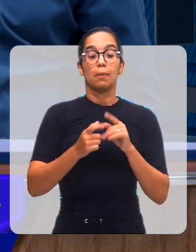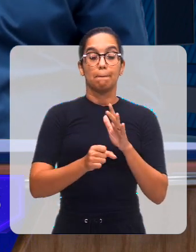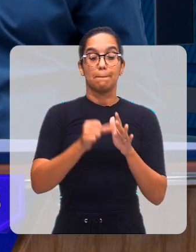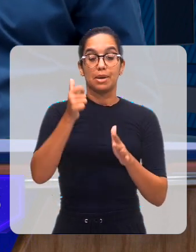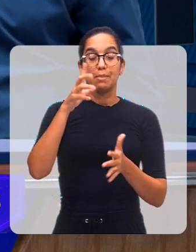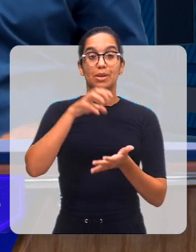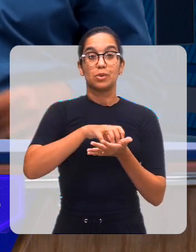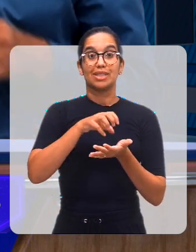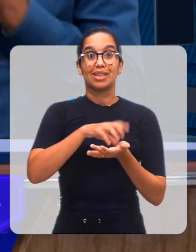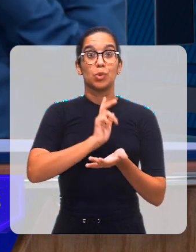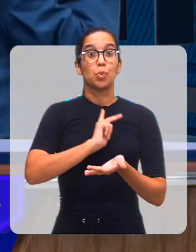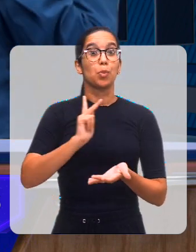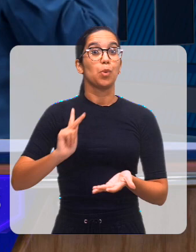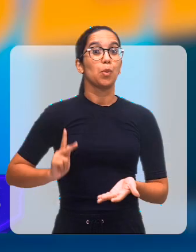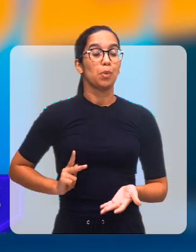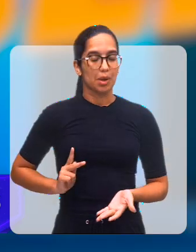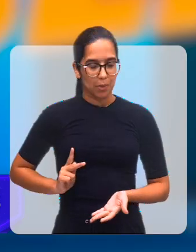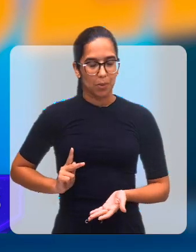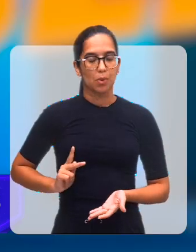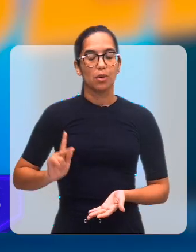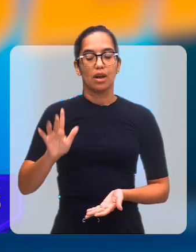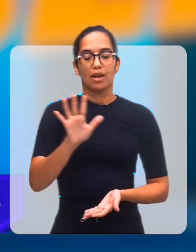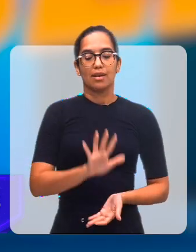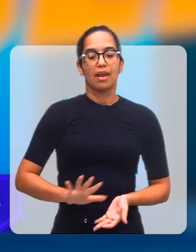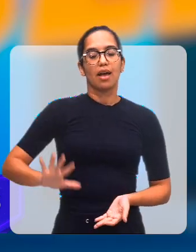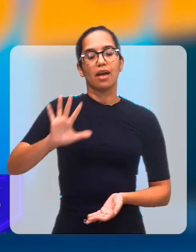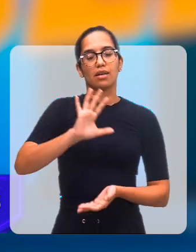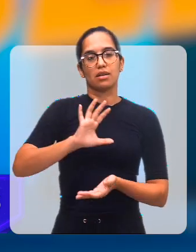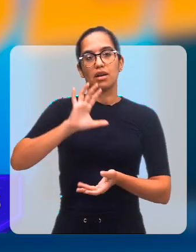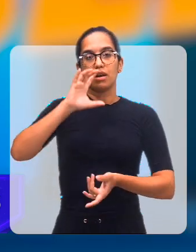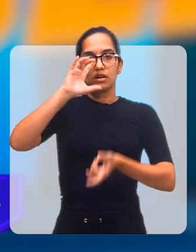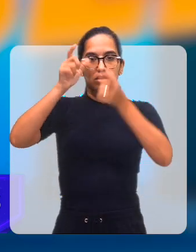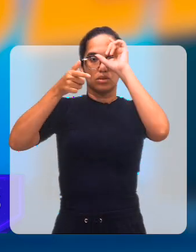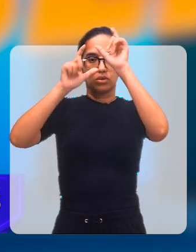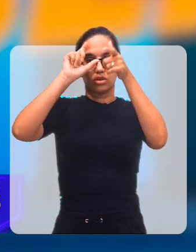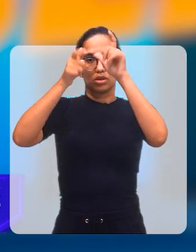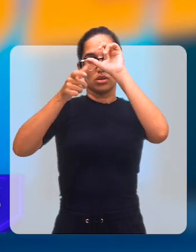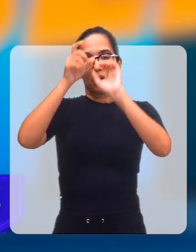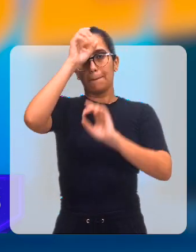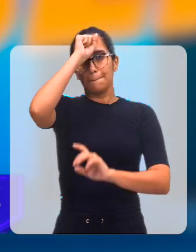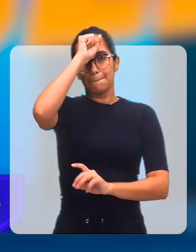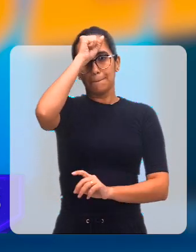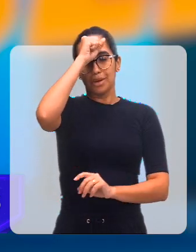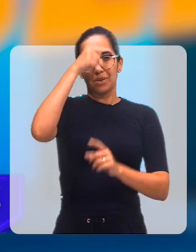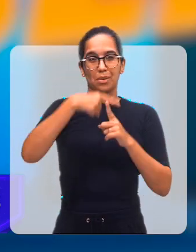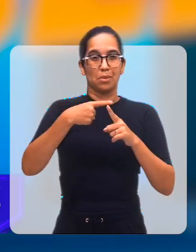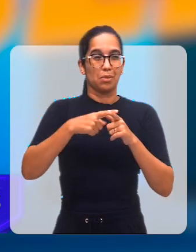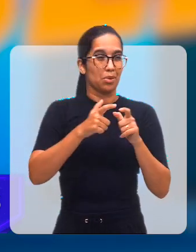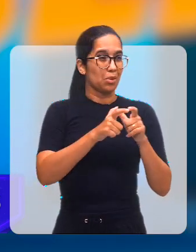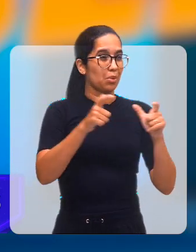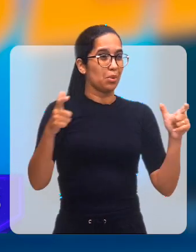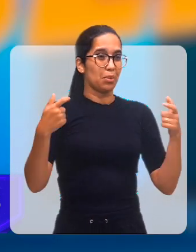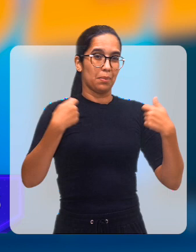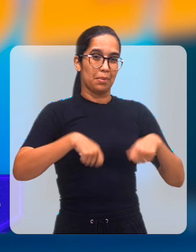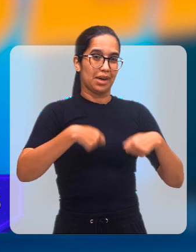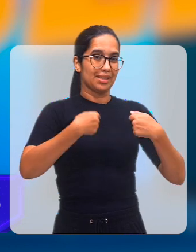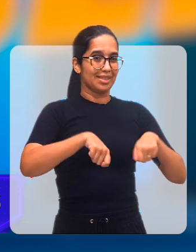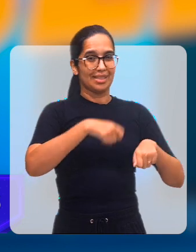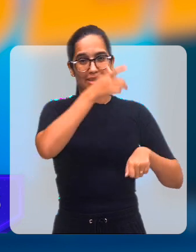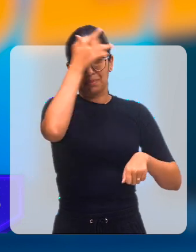centro público na área dos transtornos do aprendizado, porque a demanda é muito grande